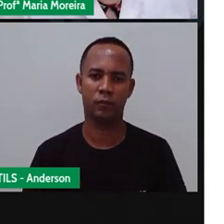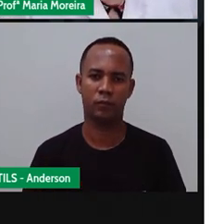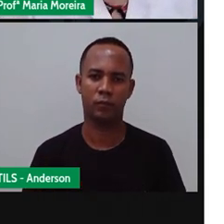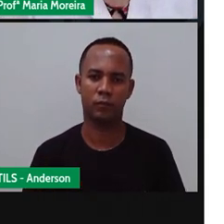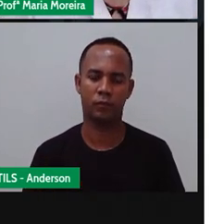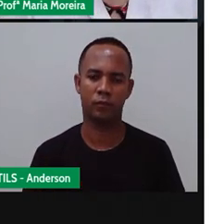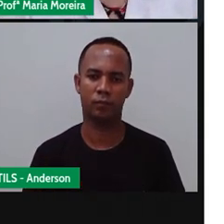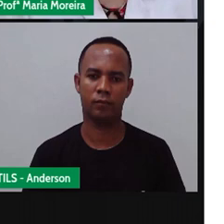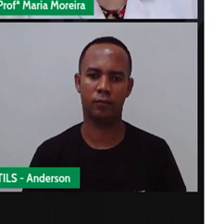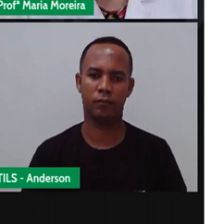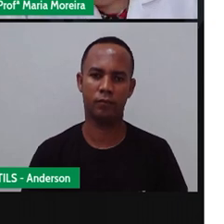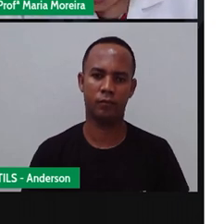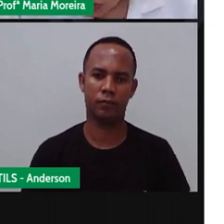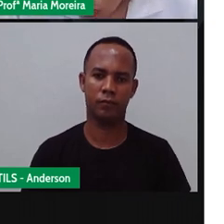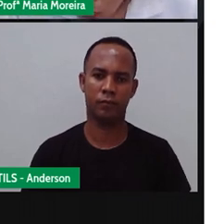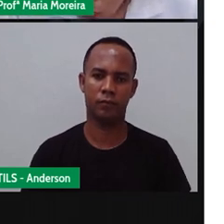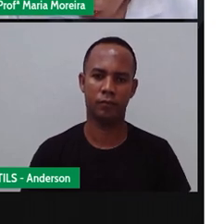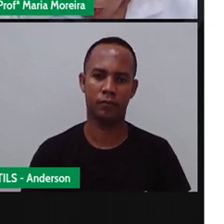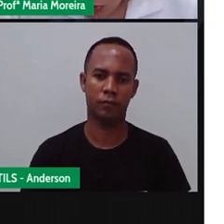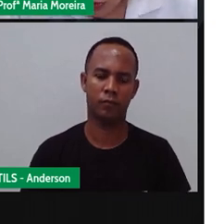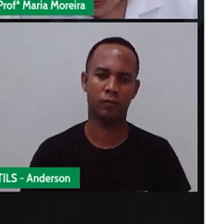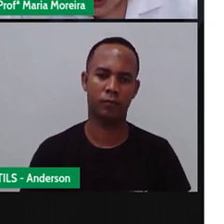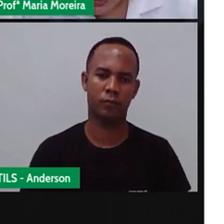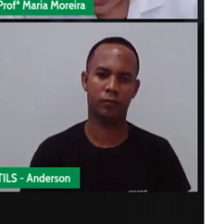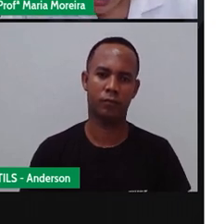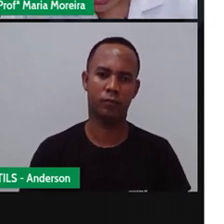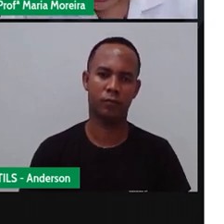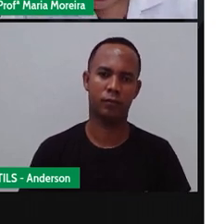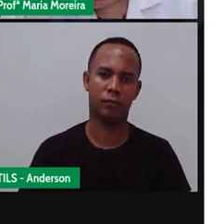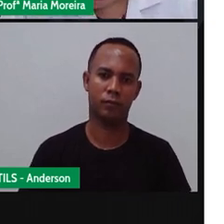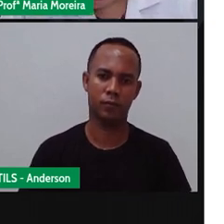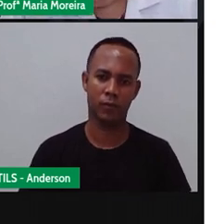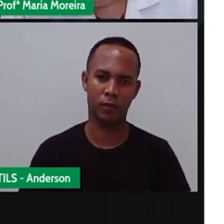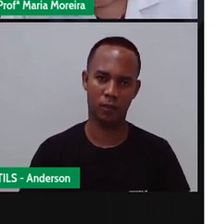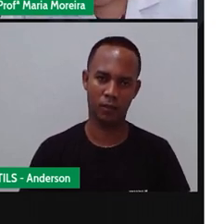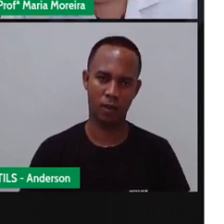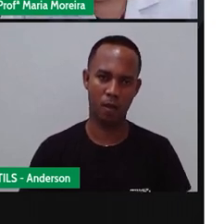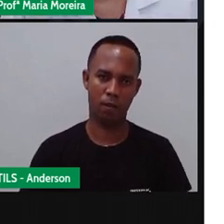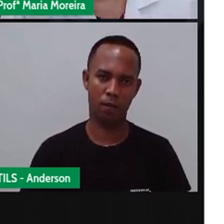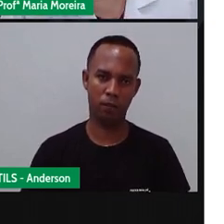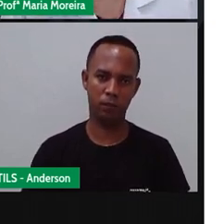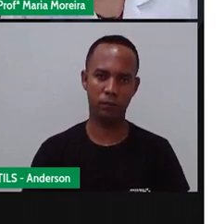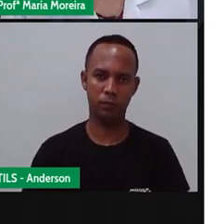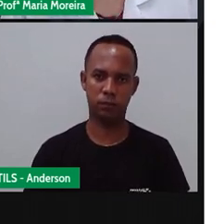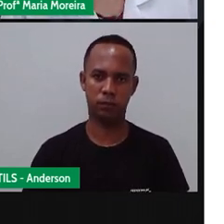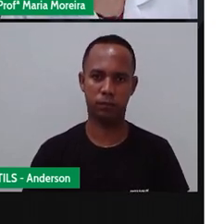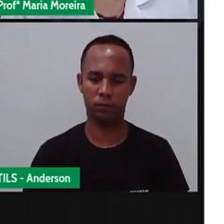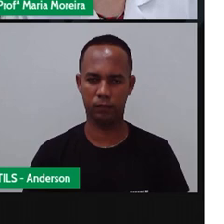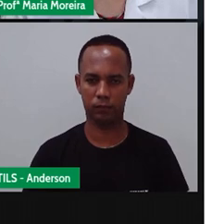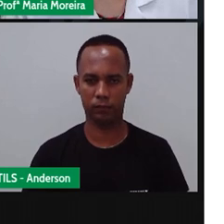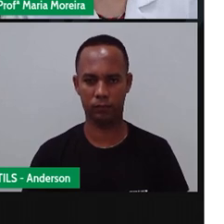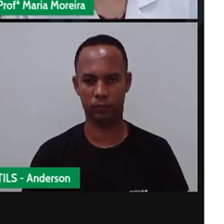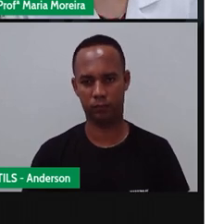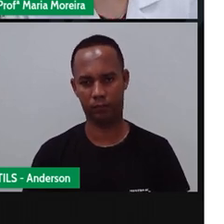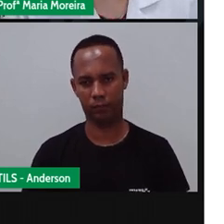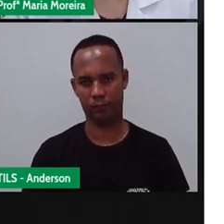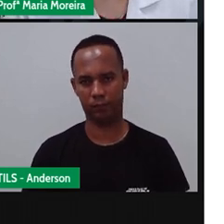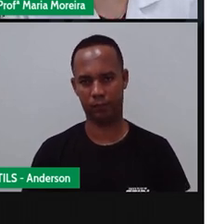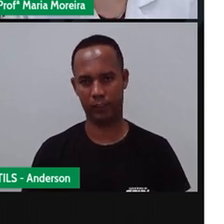Que fofinho. Parece o... Aquela... Poxa, esqueci o nome agora. De Harry Potter.